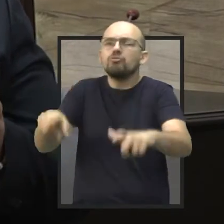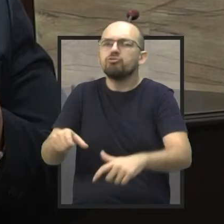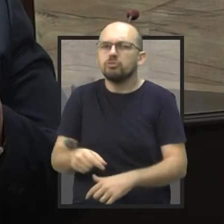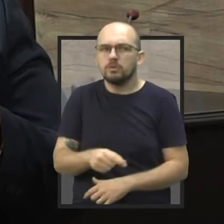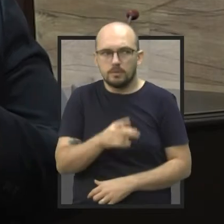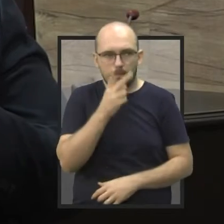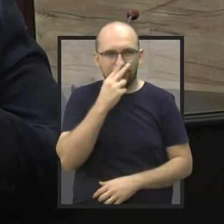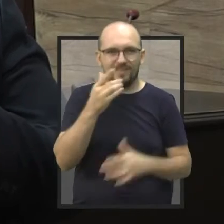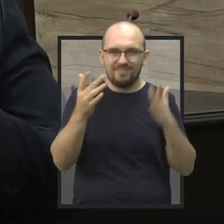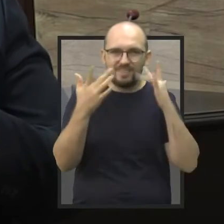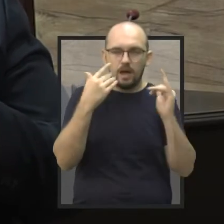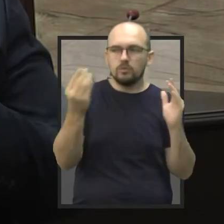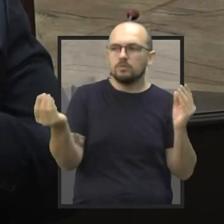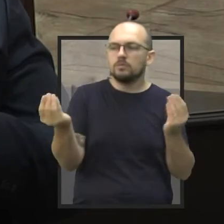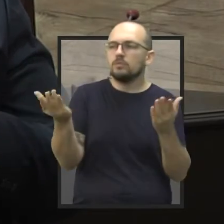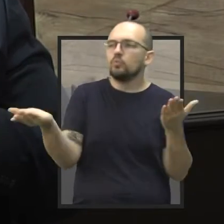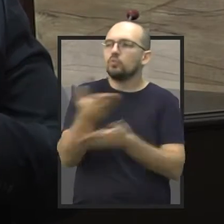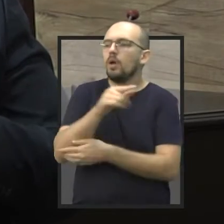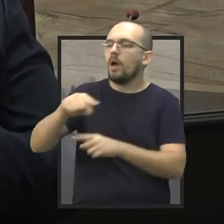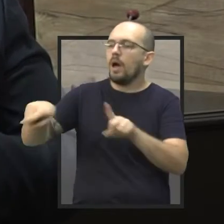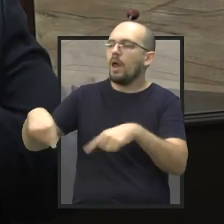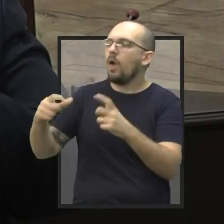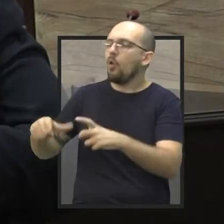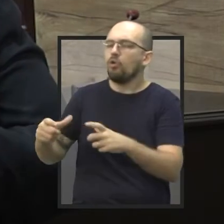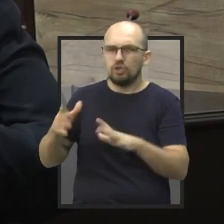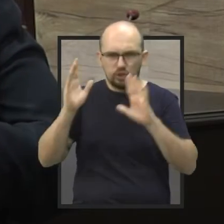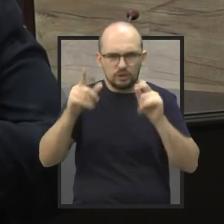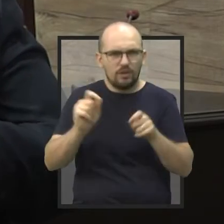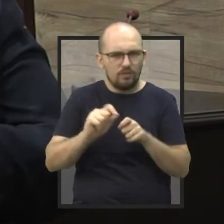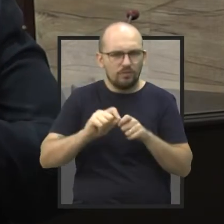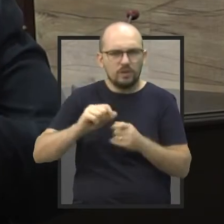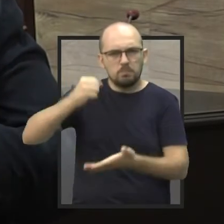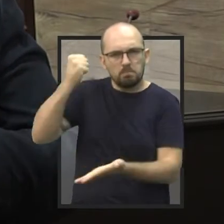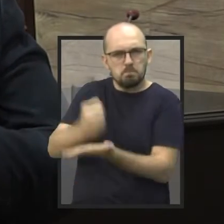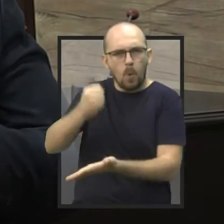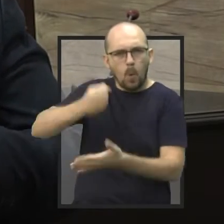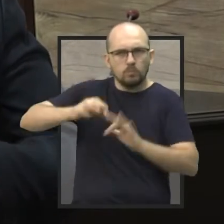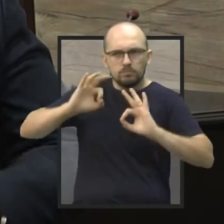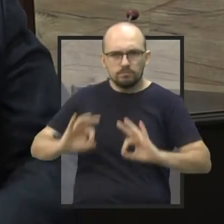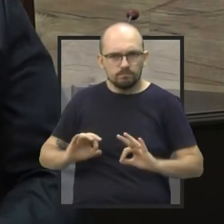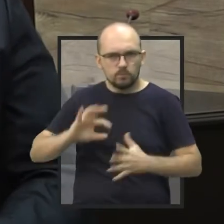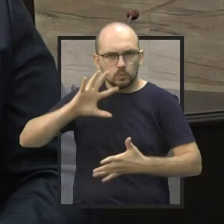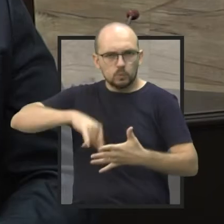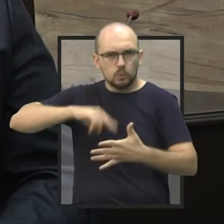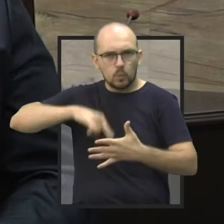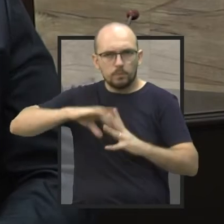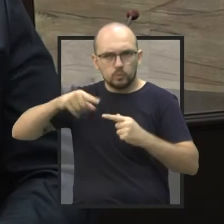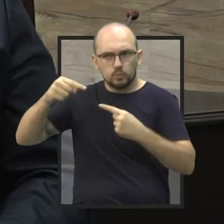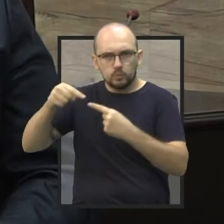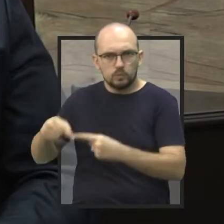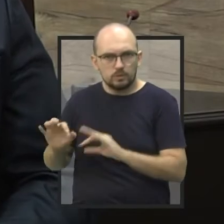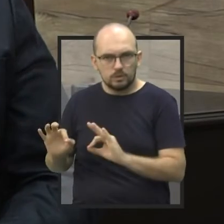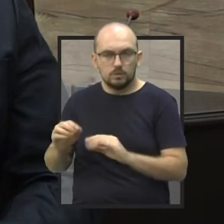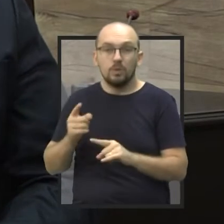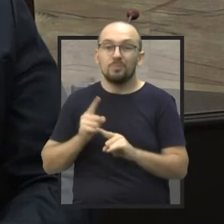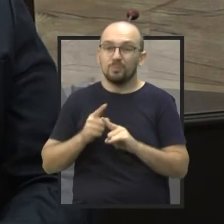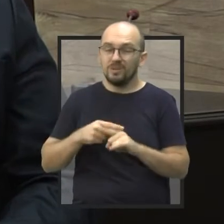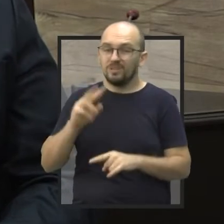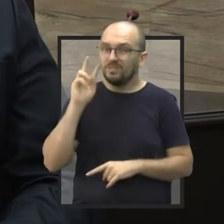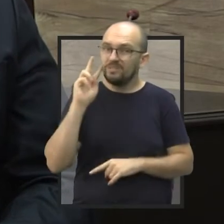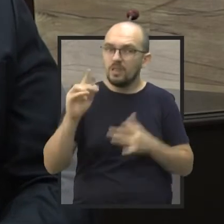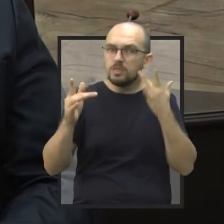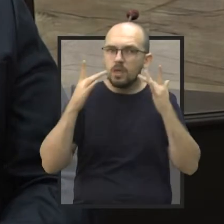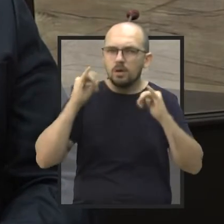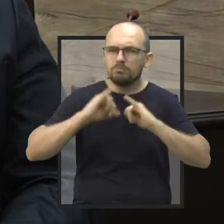troca? Que área foi doada? Como está sendo feito? Já foi lavrado isso? Está tudo certinho? Porque o teatro já, a gente acompanhou pela